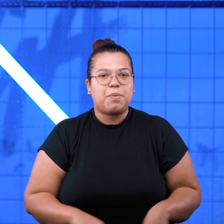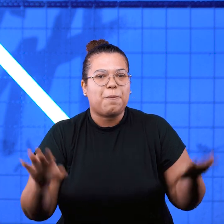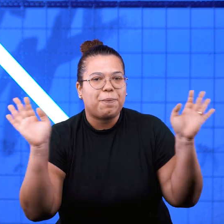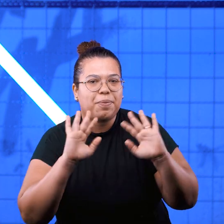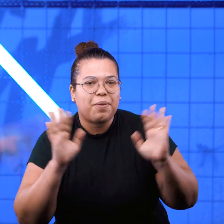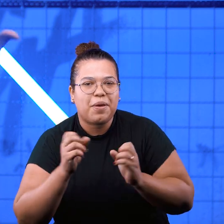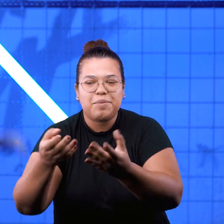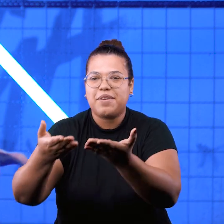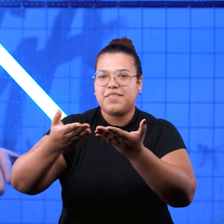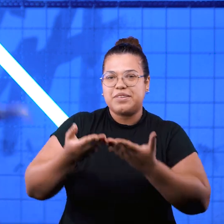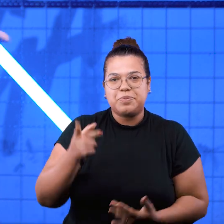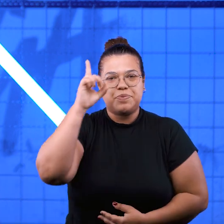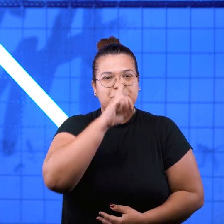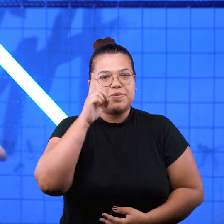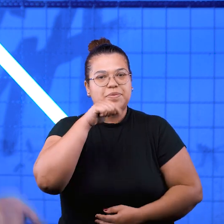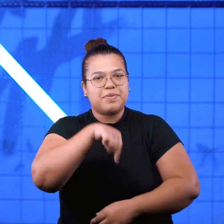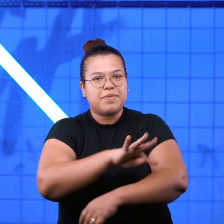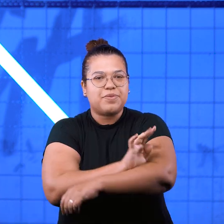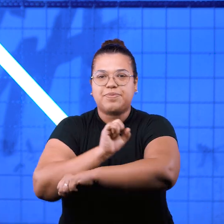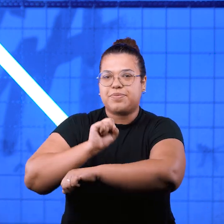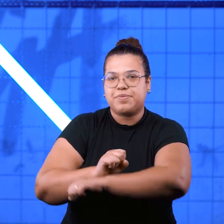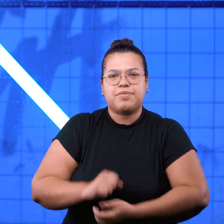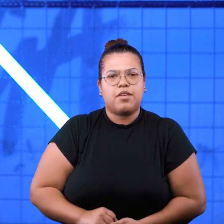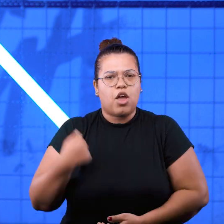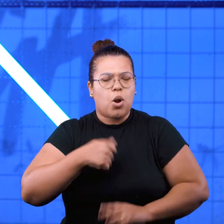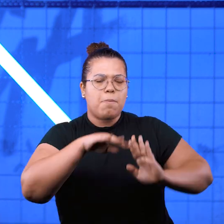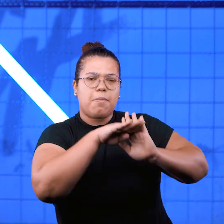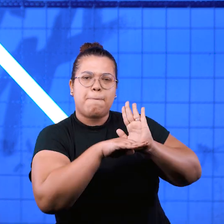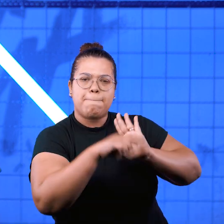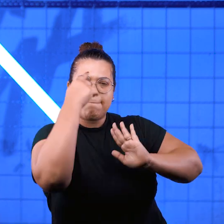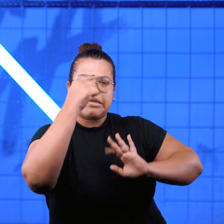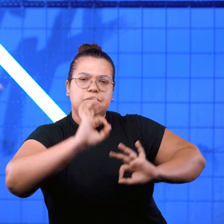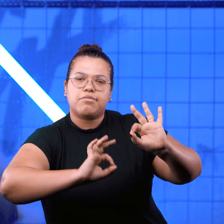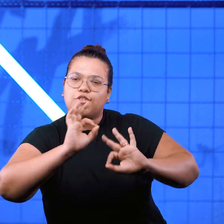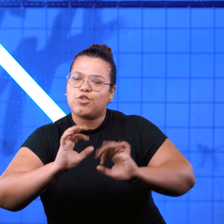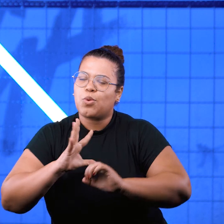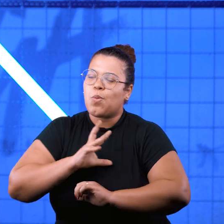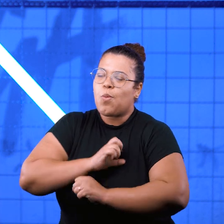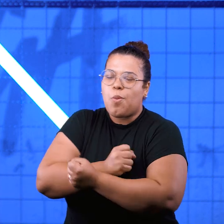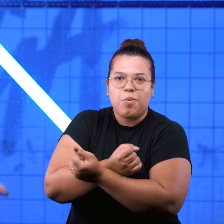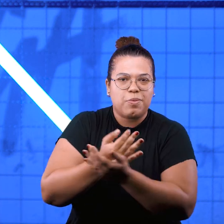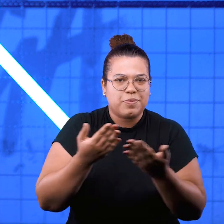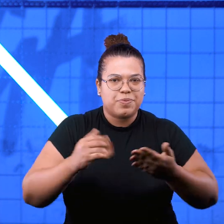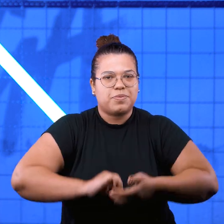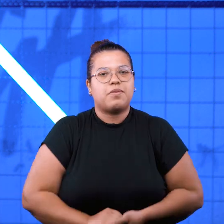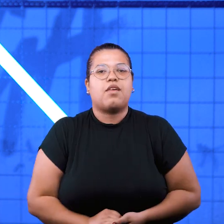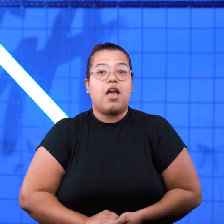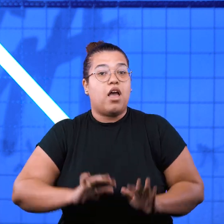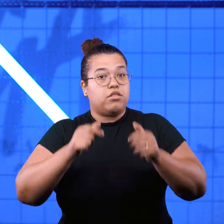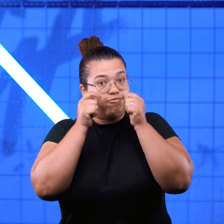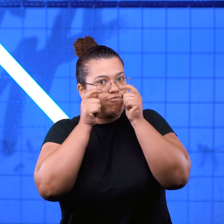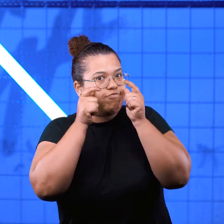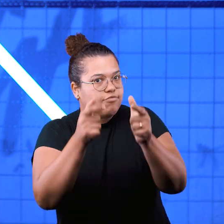Olá, seja muito bem-vindo a mais um domingo aqui na TEL. Nossa programação é pensada e preparada com muito carinho para você.